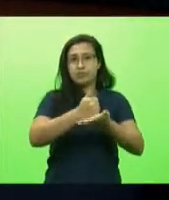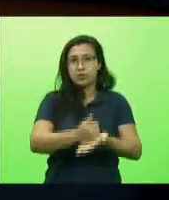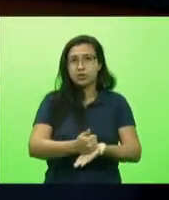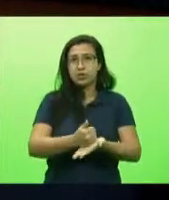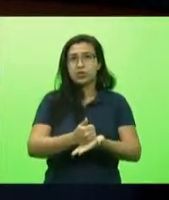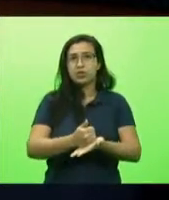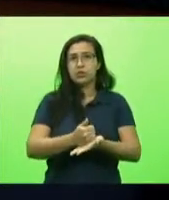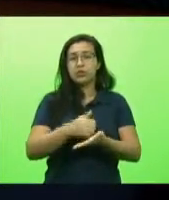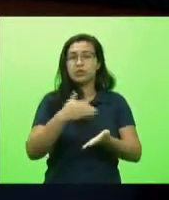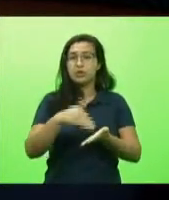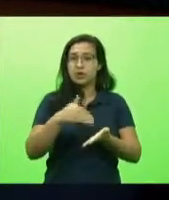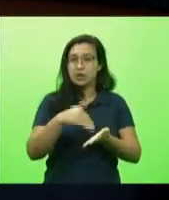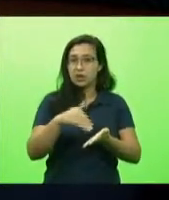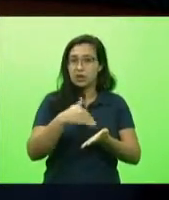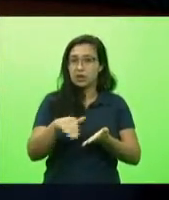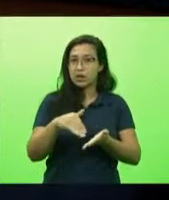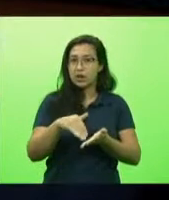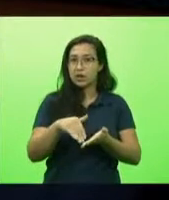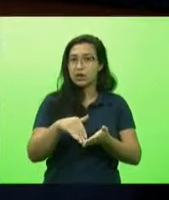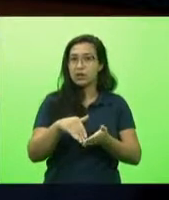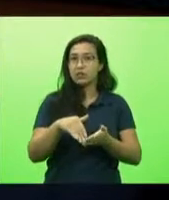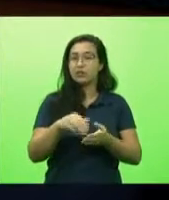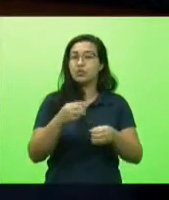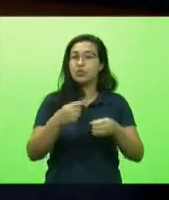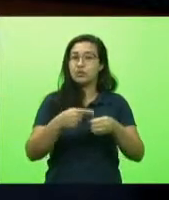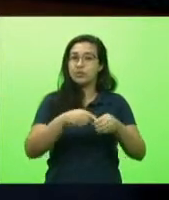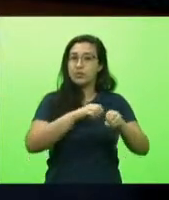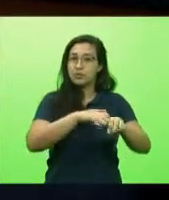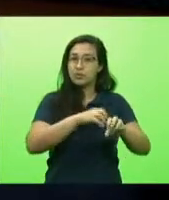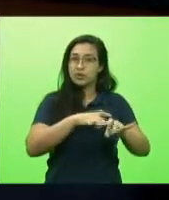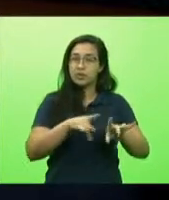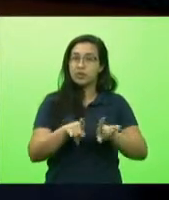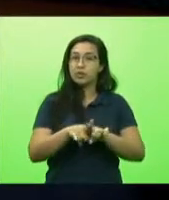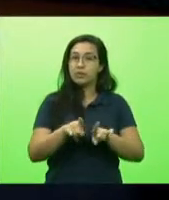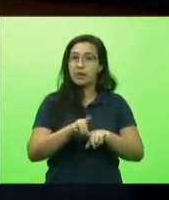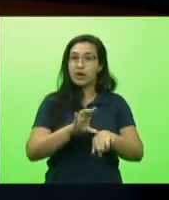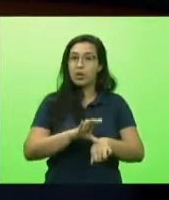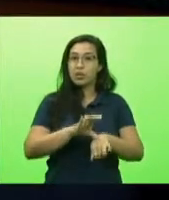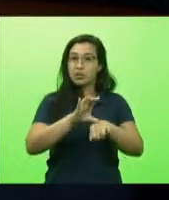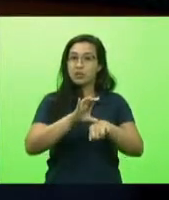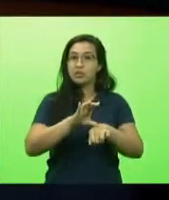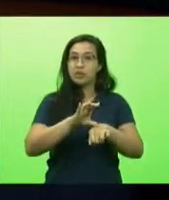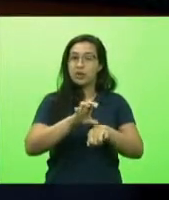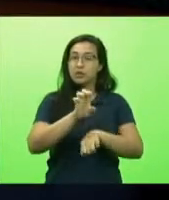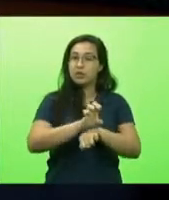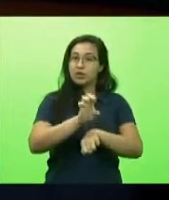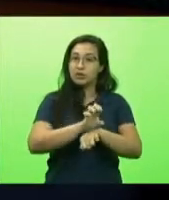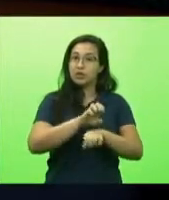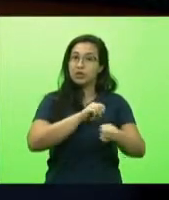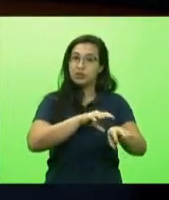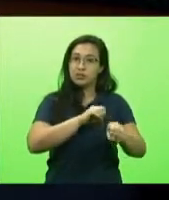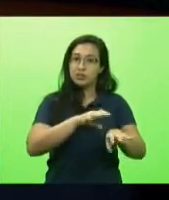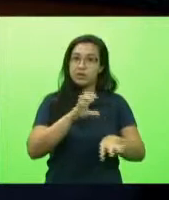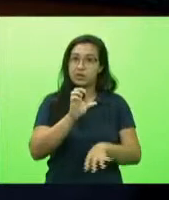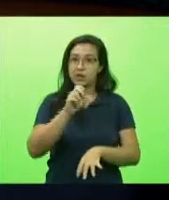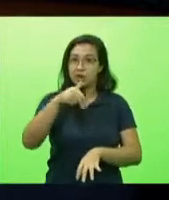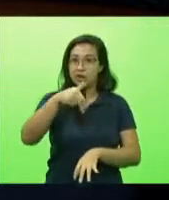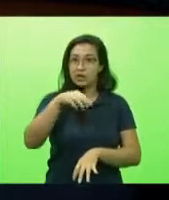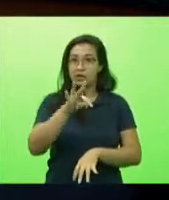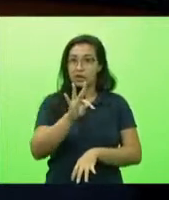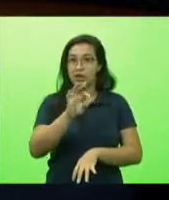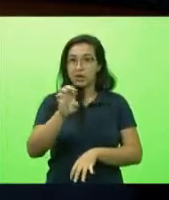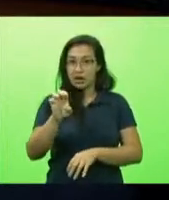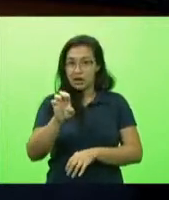secretários municipais de educação do conselho dos secretários de estado da educação da CNTE que representa